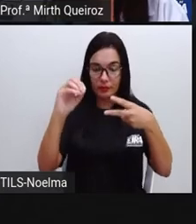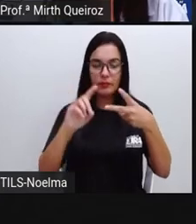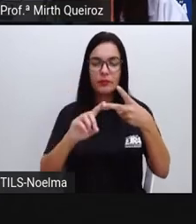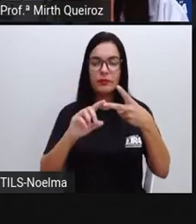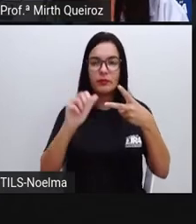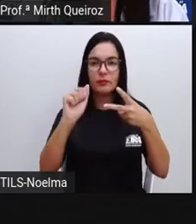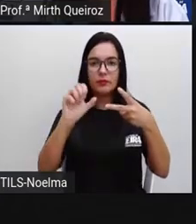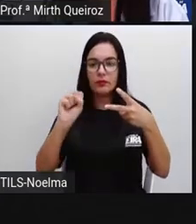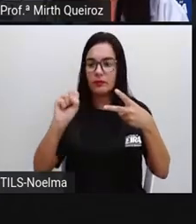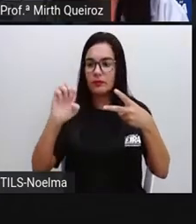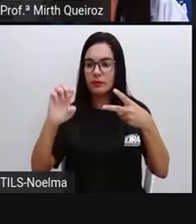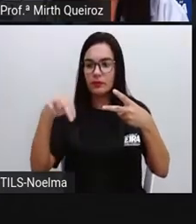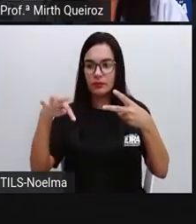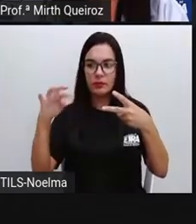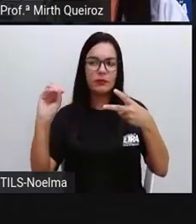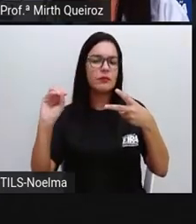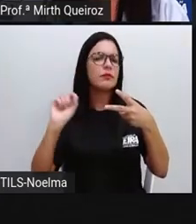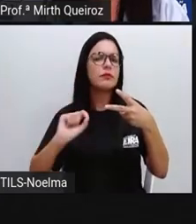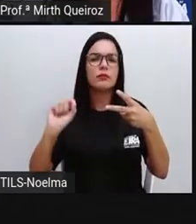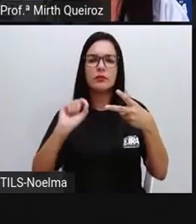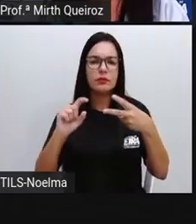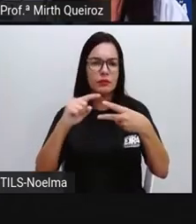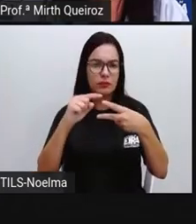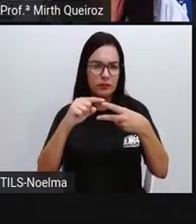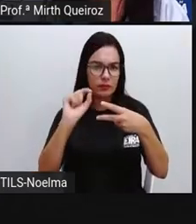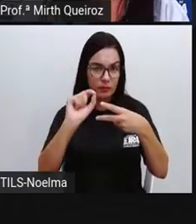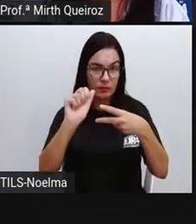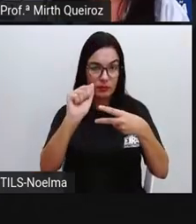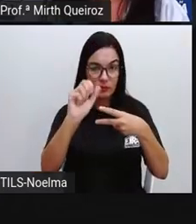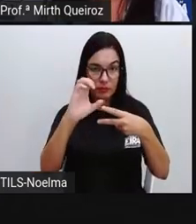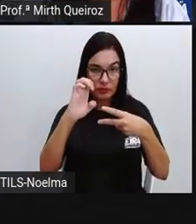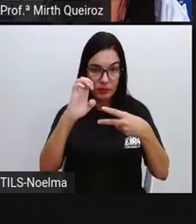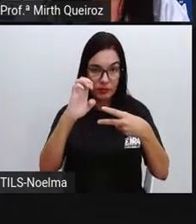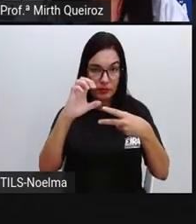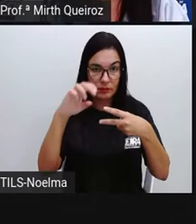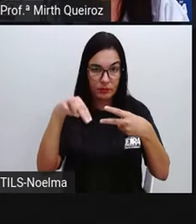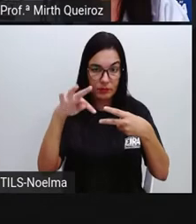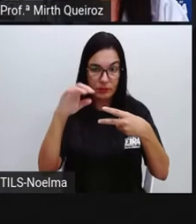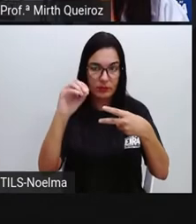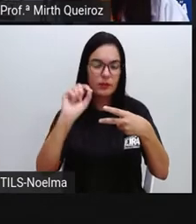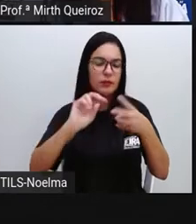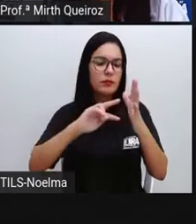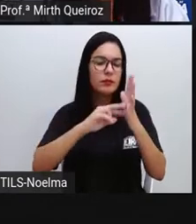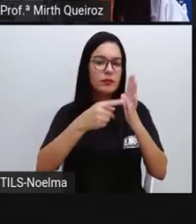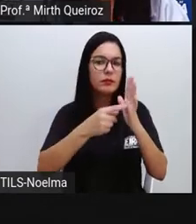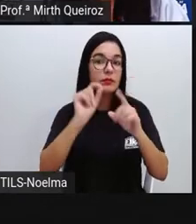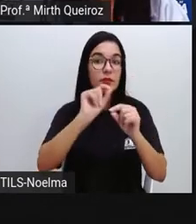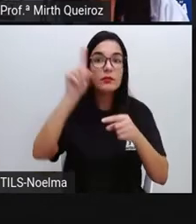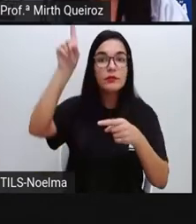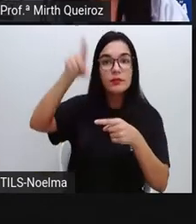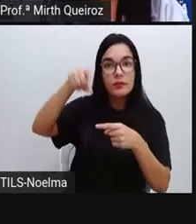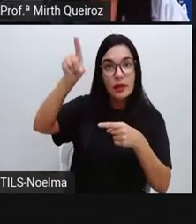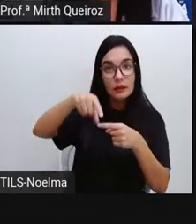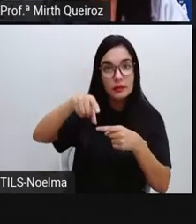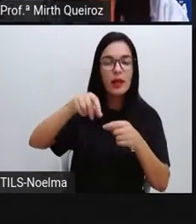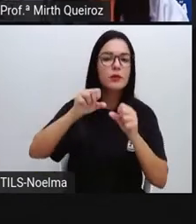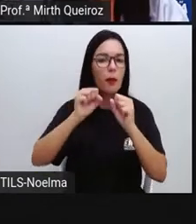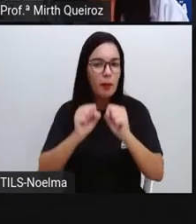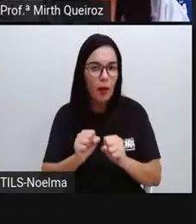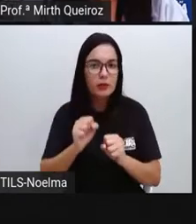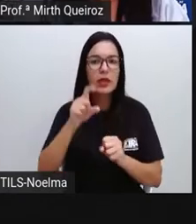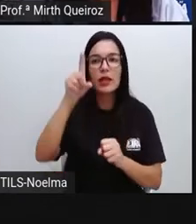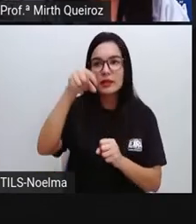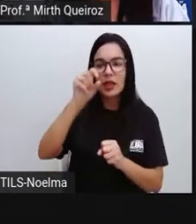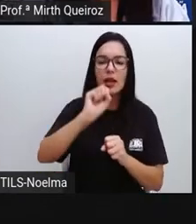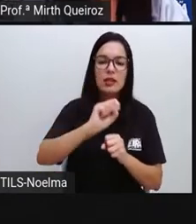e acento com SS. Acento com C significa sinal gráfico, né? Pode ser o acento de